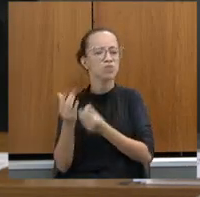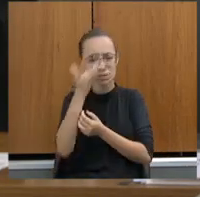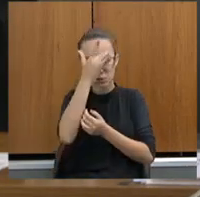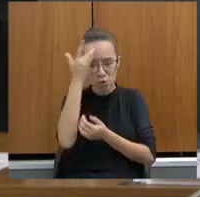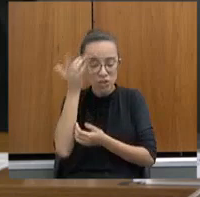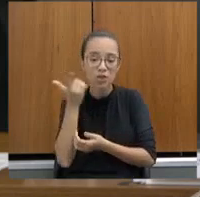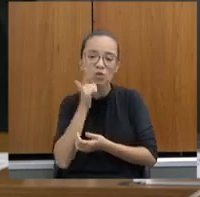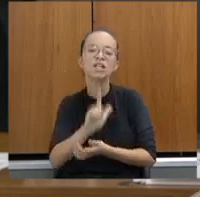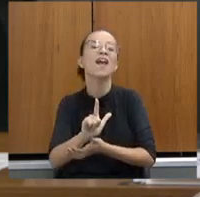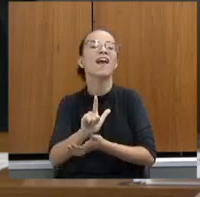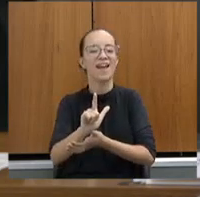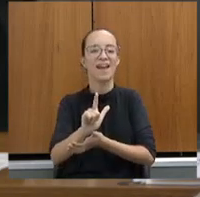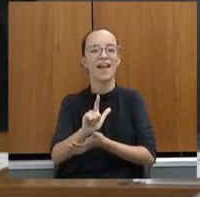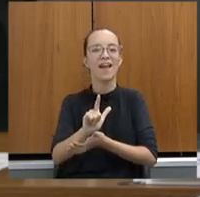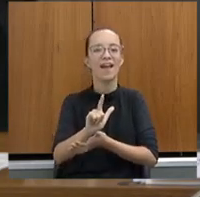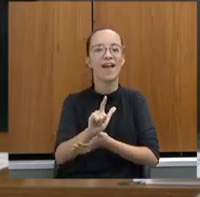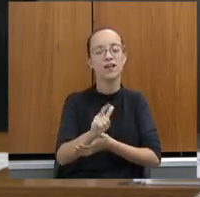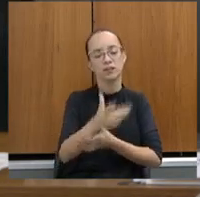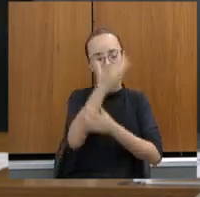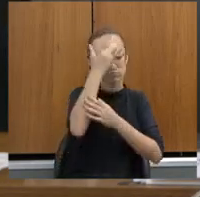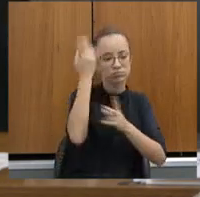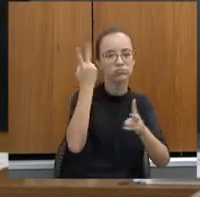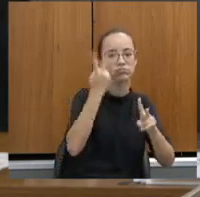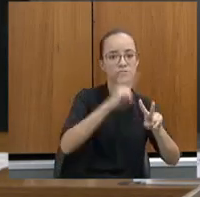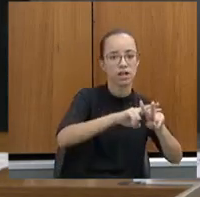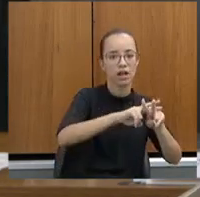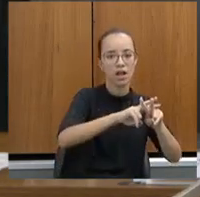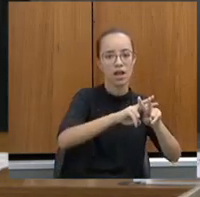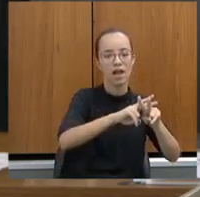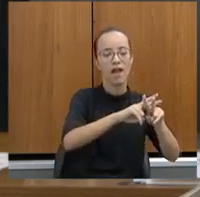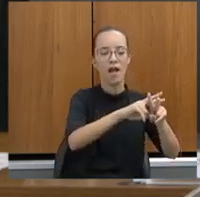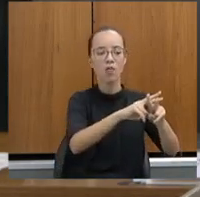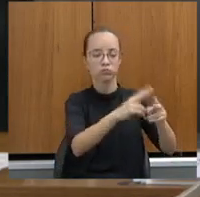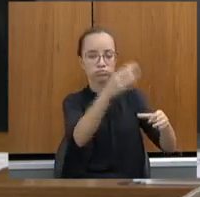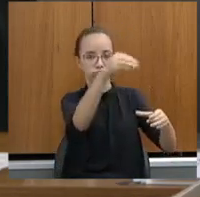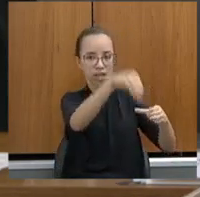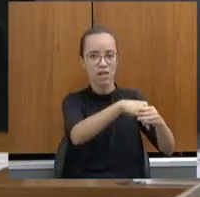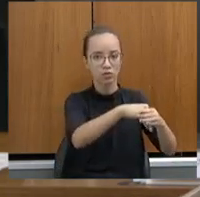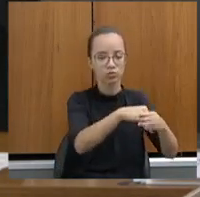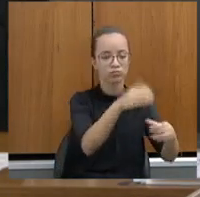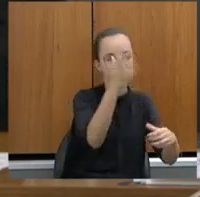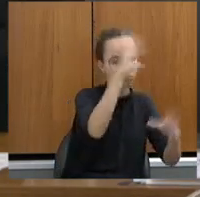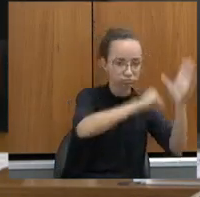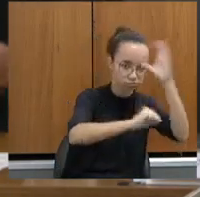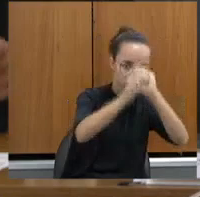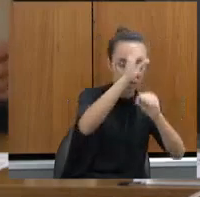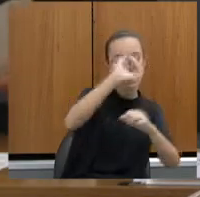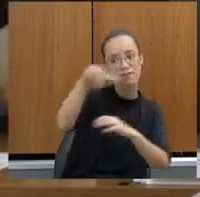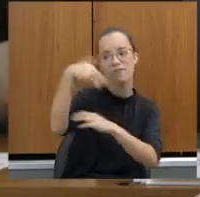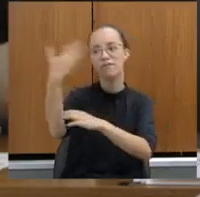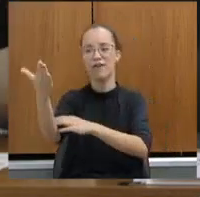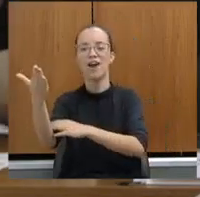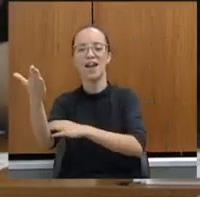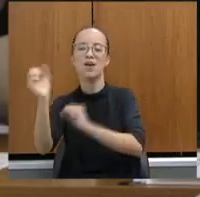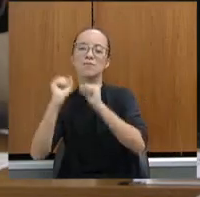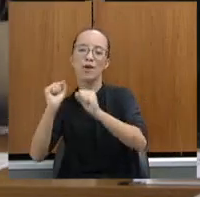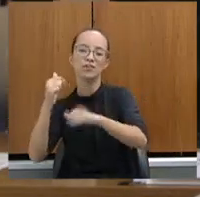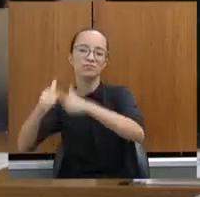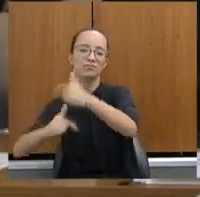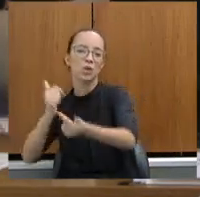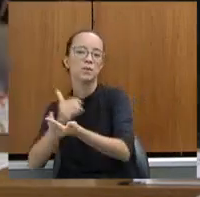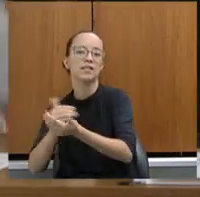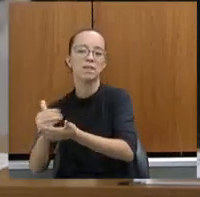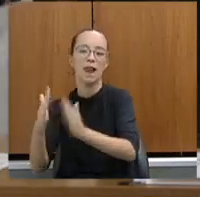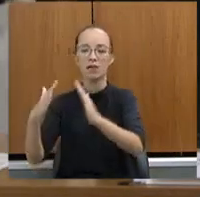quando essas pessoas saírem do sistema, elas podem fazer isso aqui do lado de fora. E já está acontecendo. Ela vai ser contratada para uma padaria, para